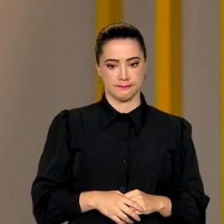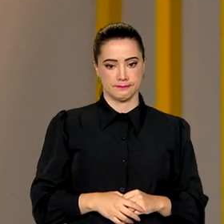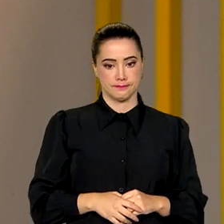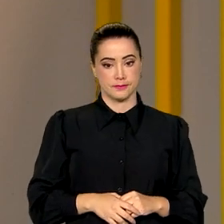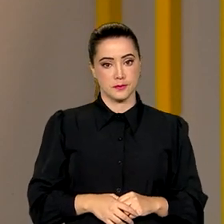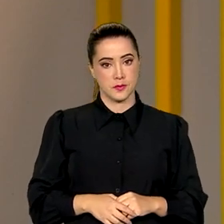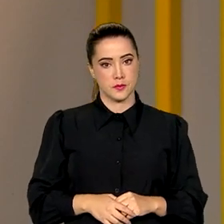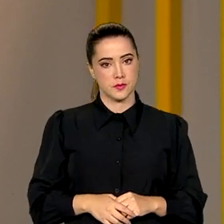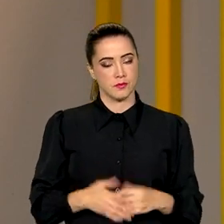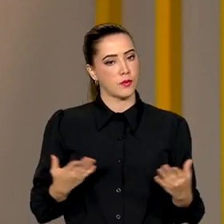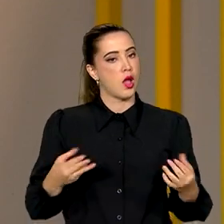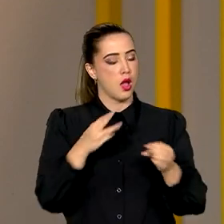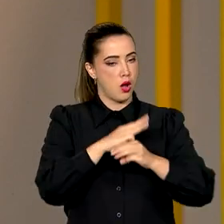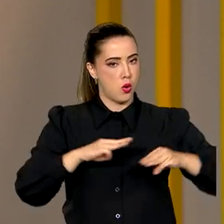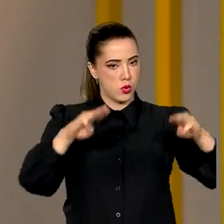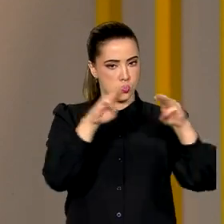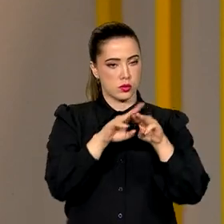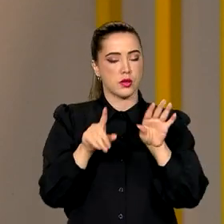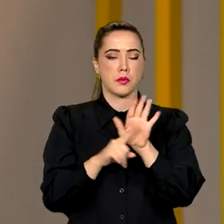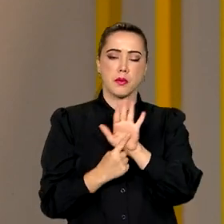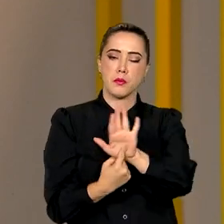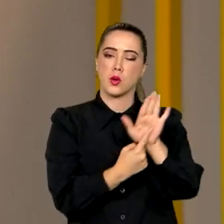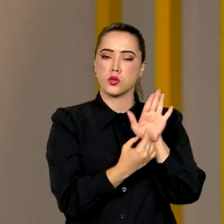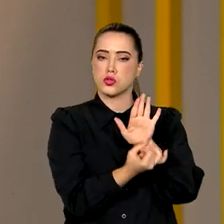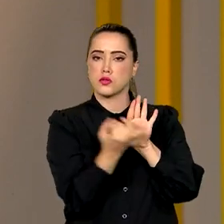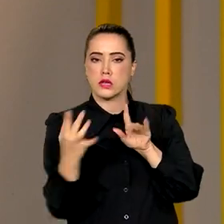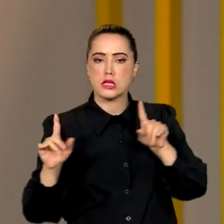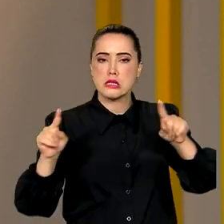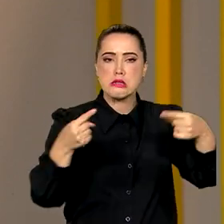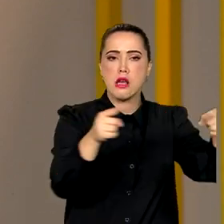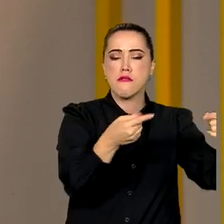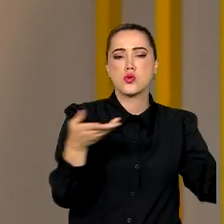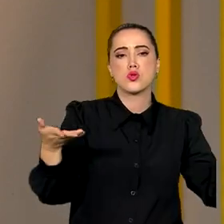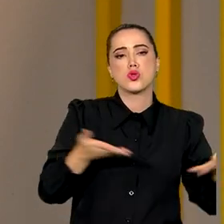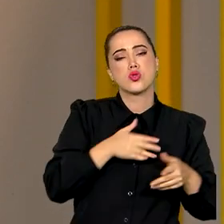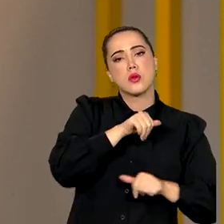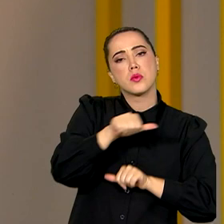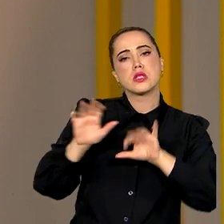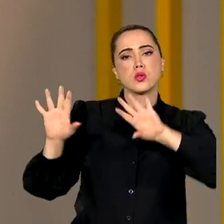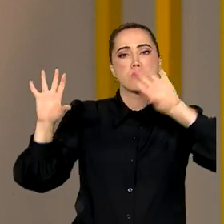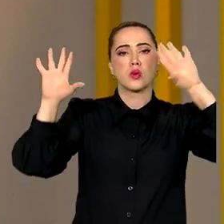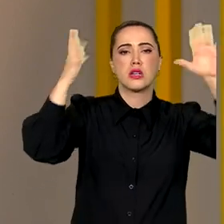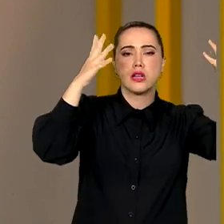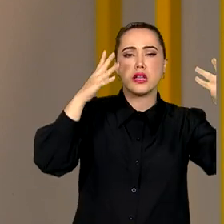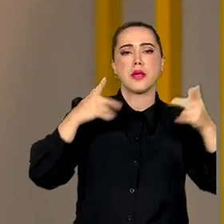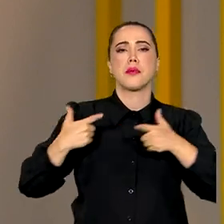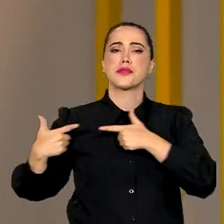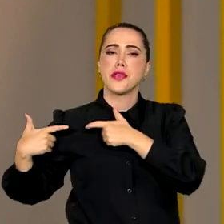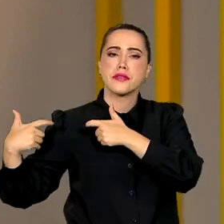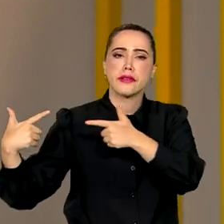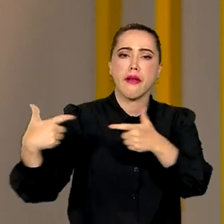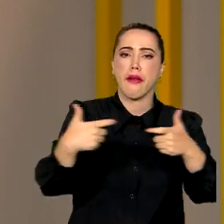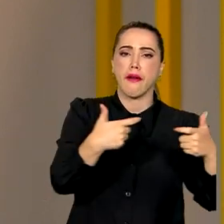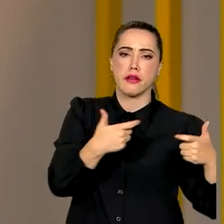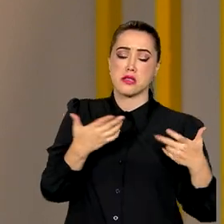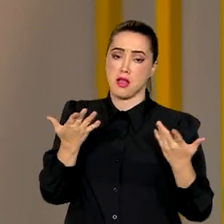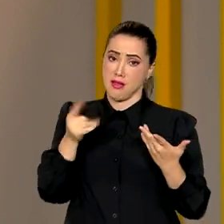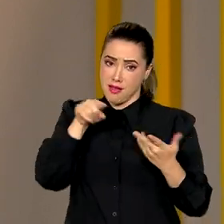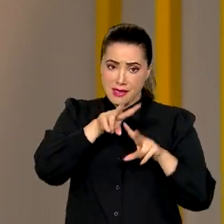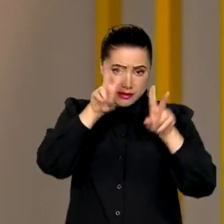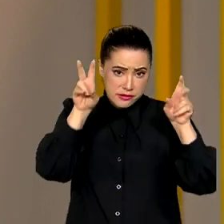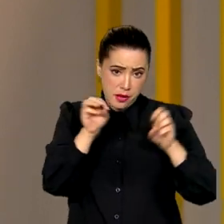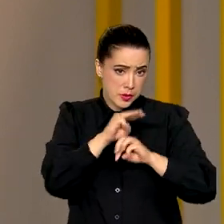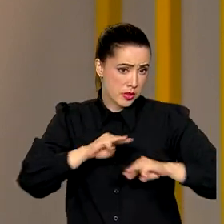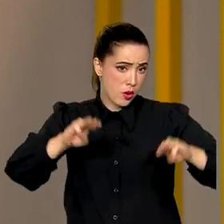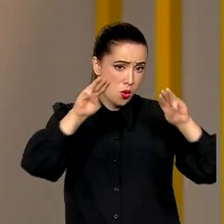E como a ONU também reflete os grandes desafios atuais, como as mudanças climáticas e as guerras da atualidade, esses